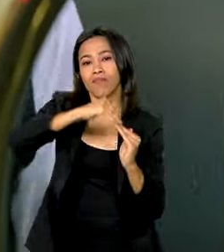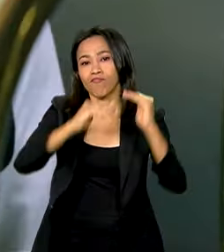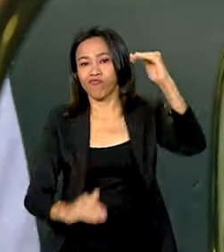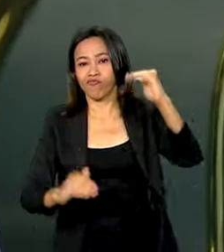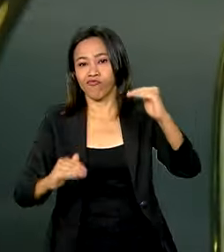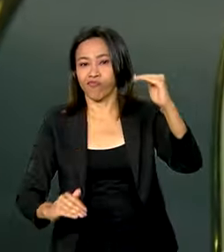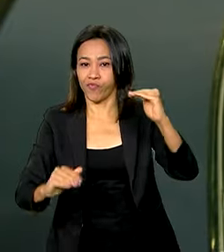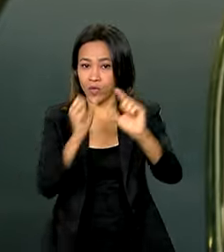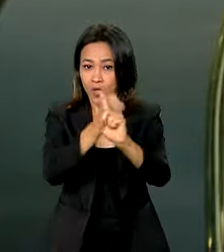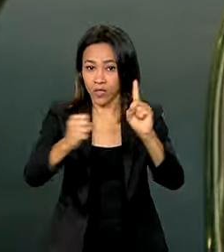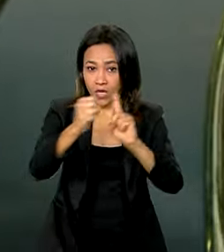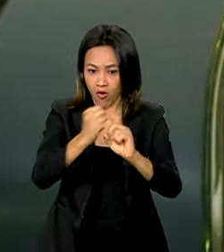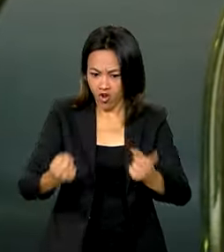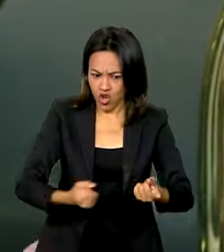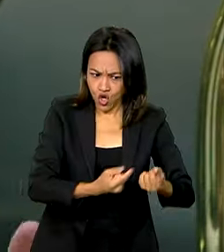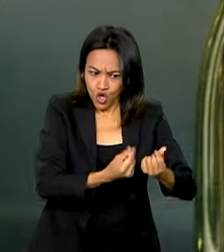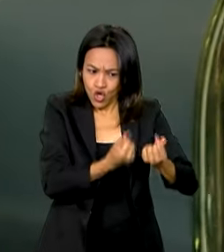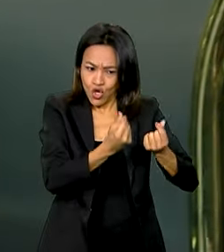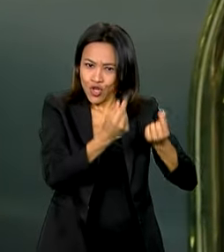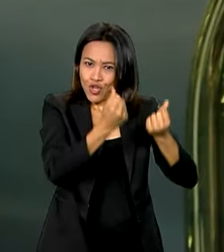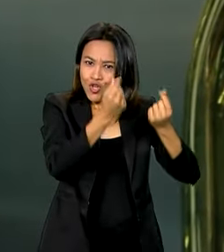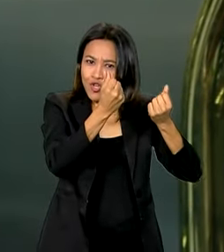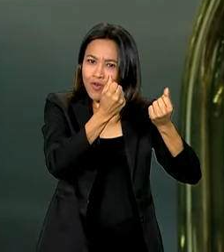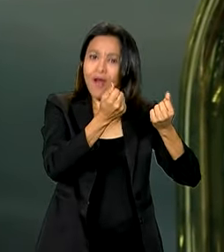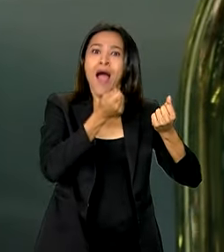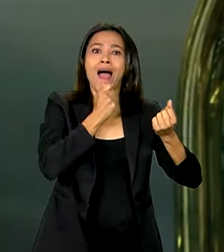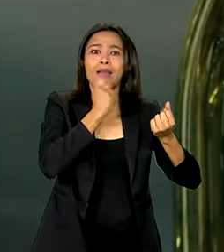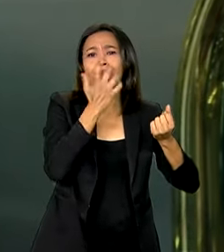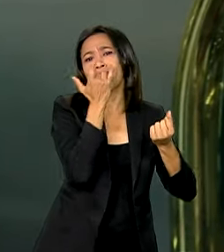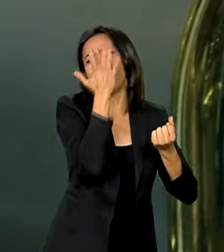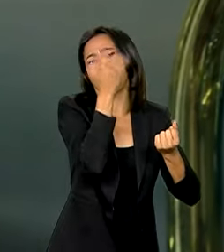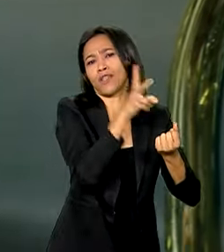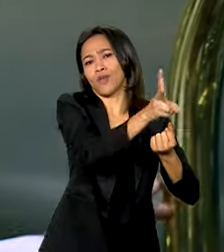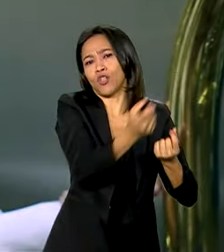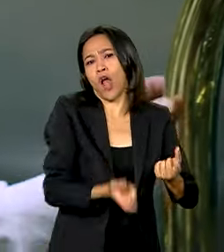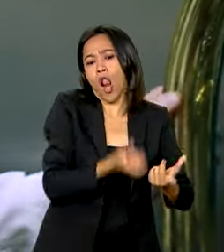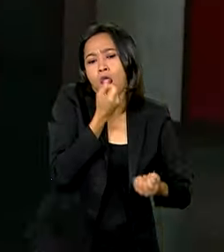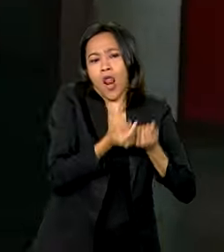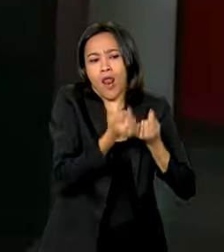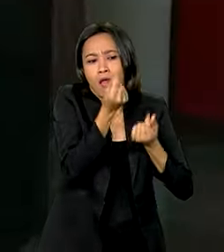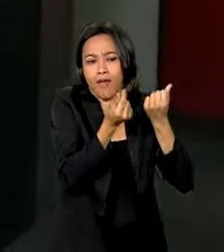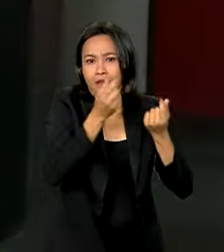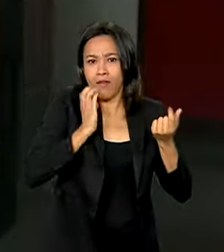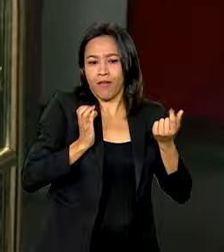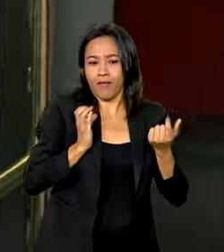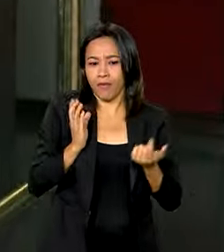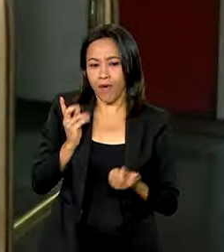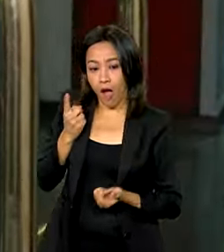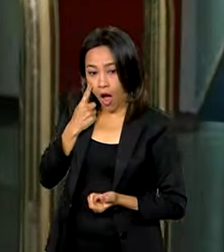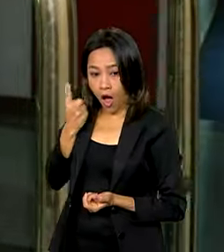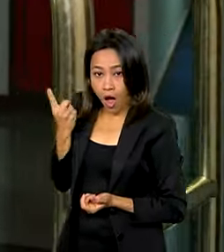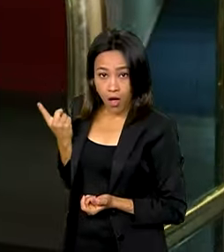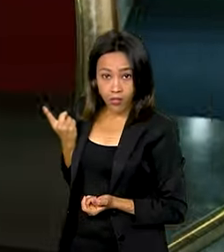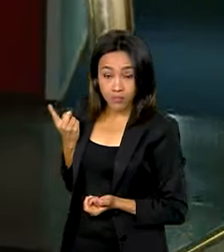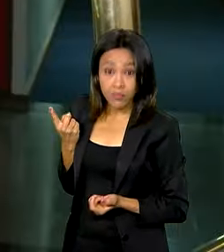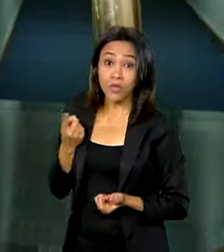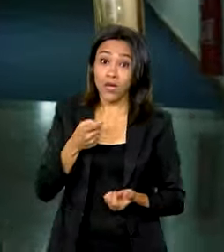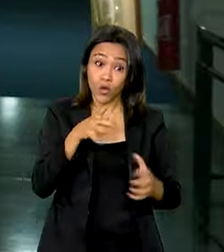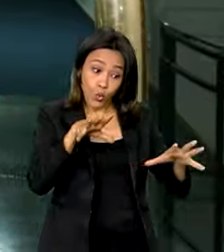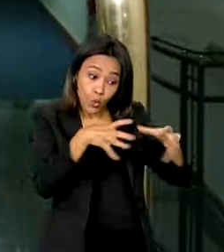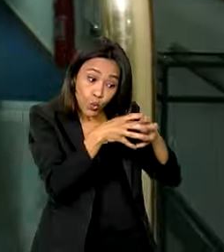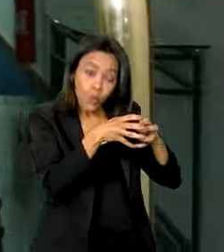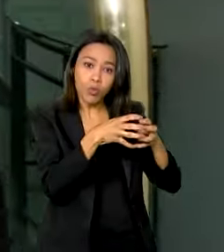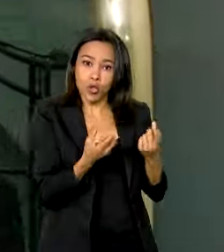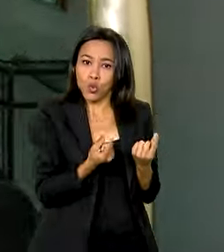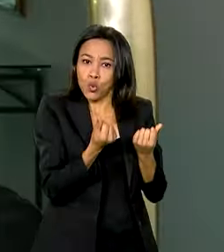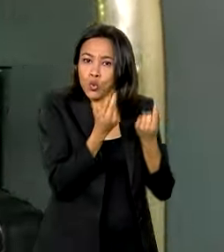Quanto mais rico se é, mais fácil continuar enriquecendo. E mais, hein? Os super-ricos passaram